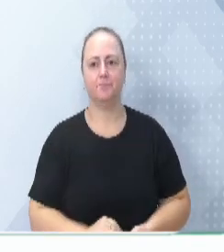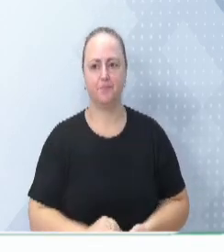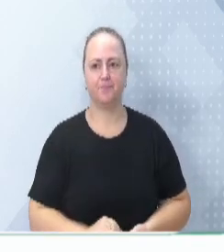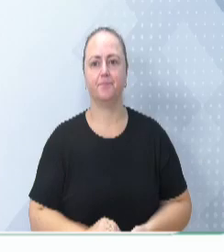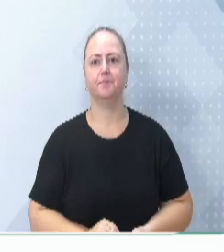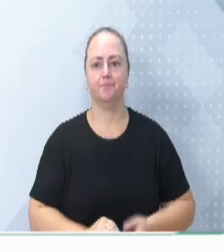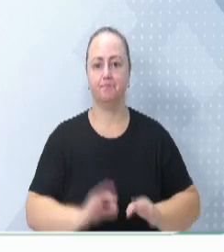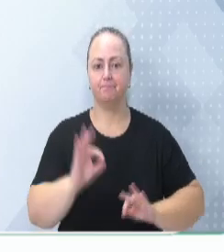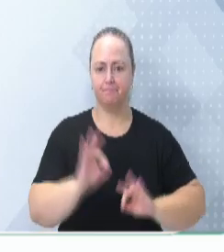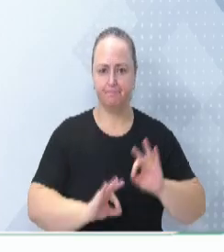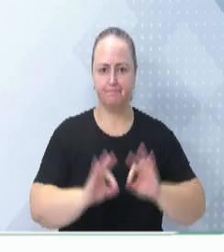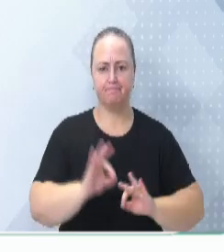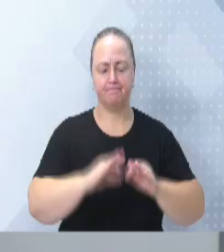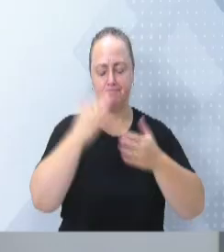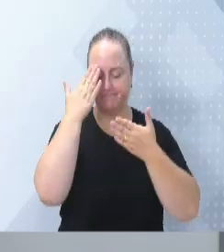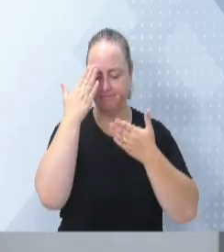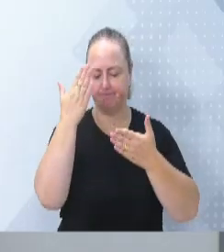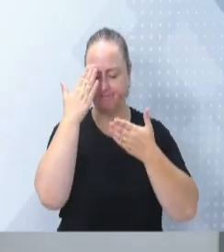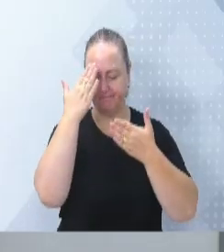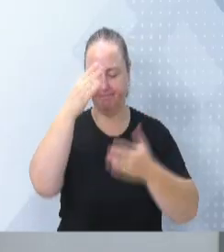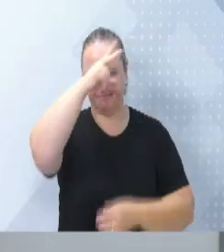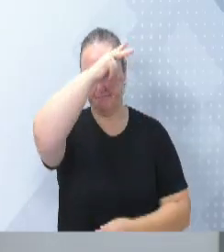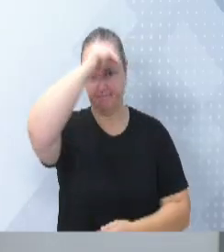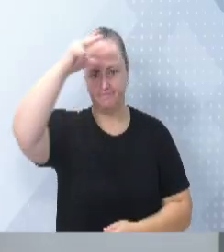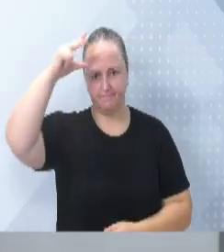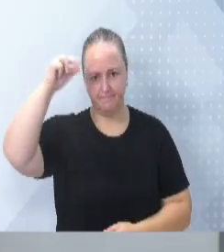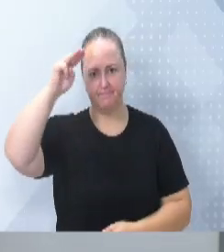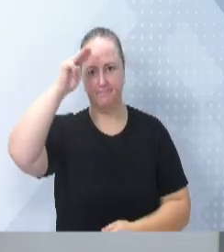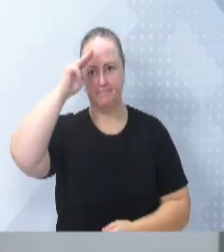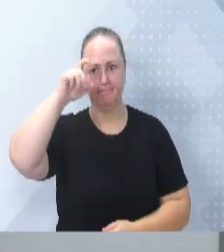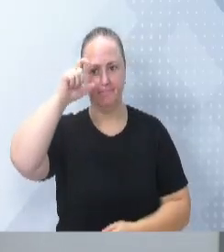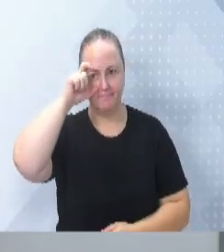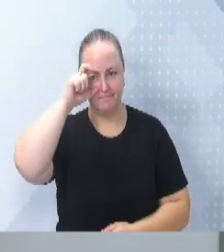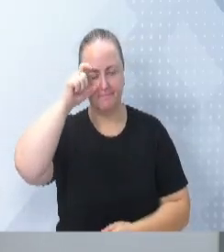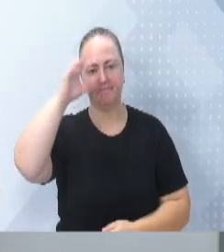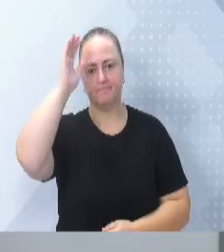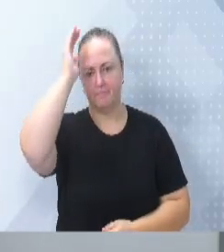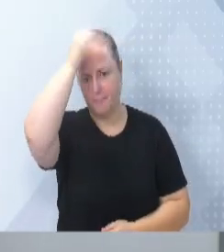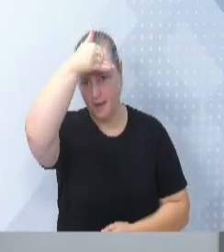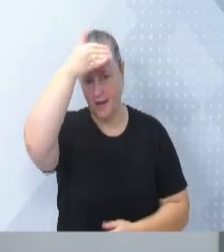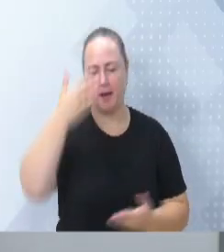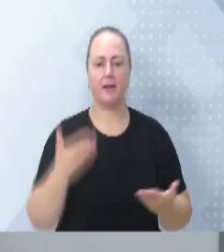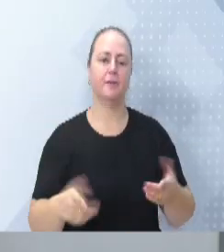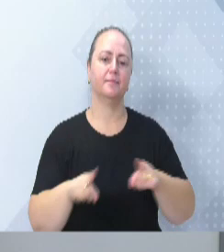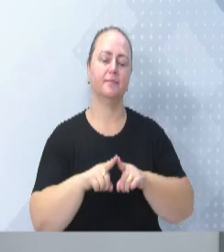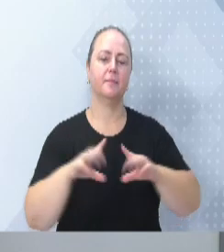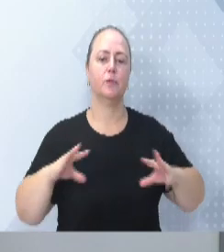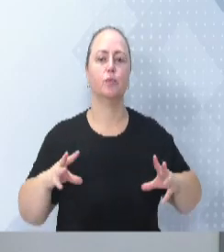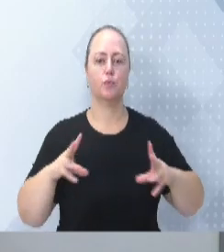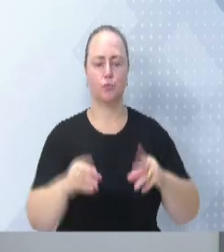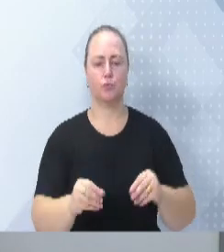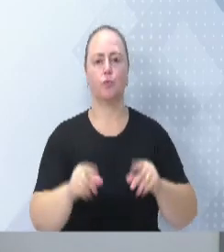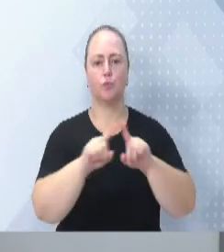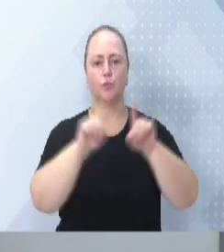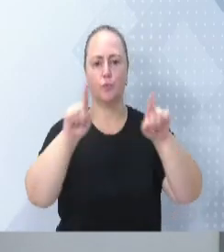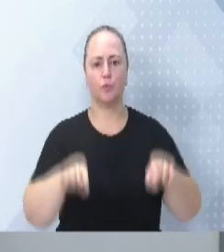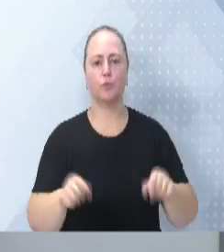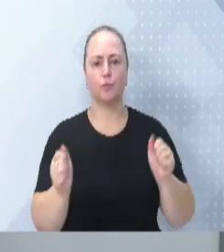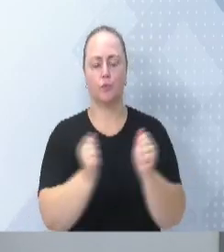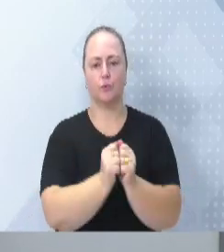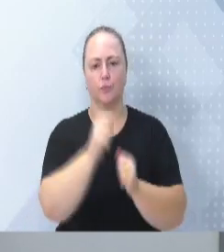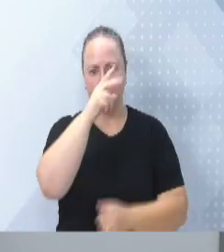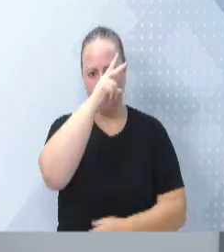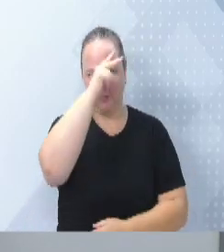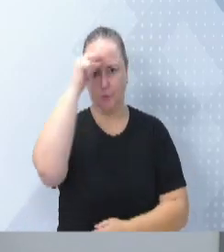diretor, agradeço imensamente ao prefeito, à vice-prefeita e todos os funcionários da prefeitura envolvidos, e, principalmente,